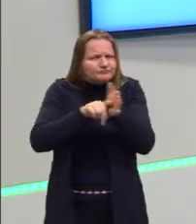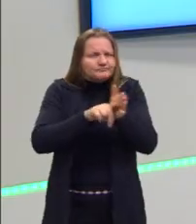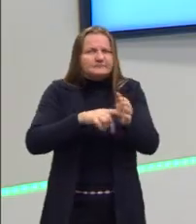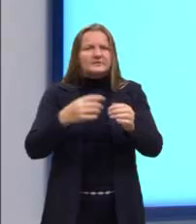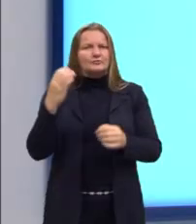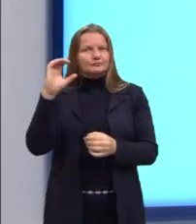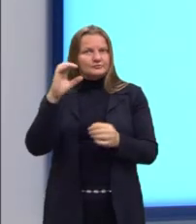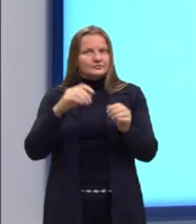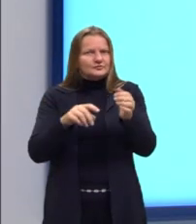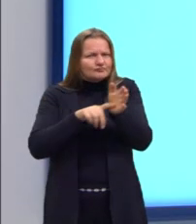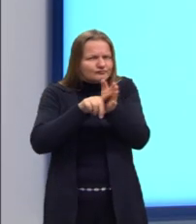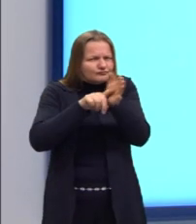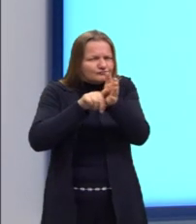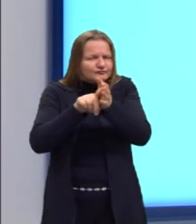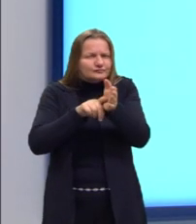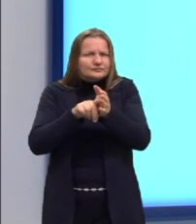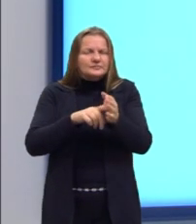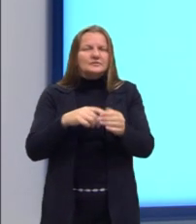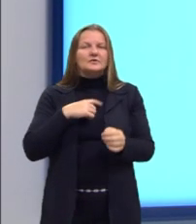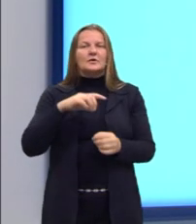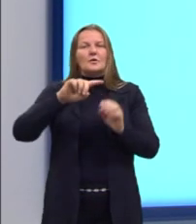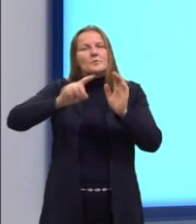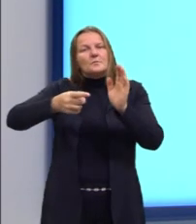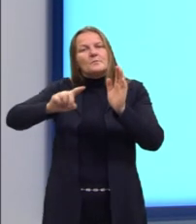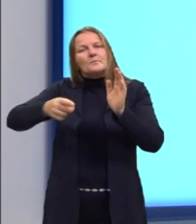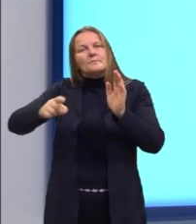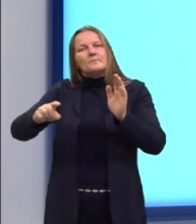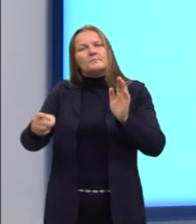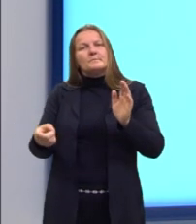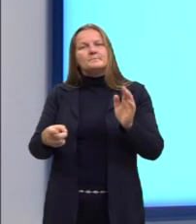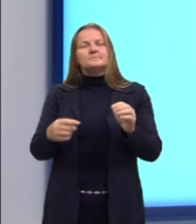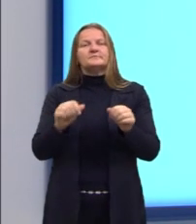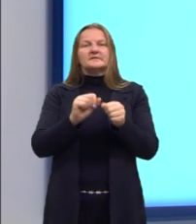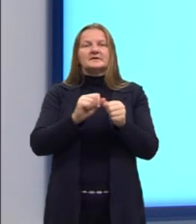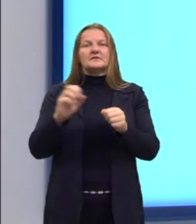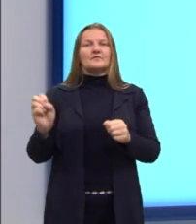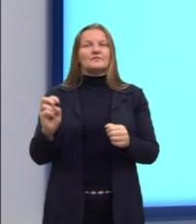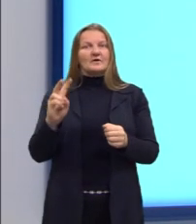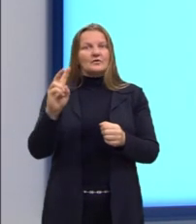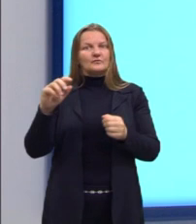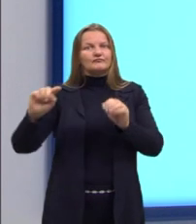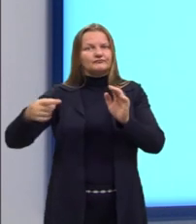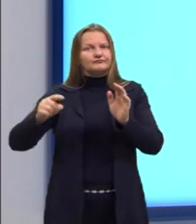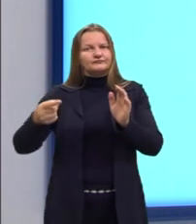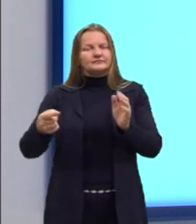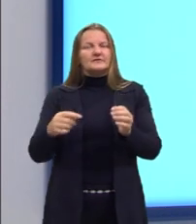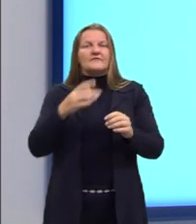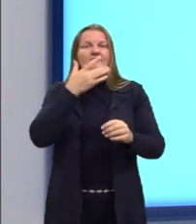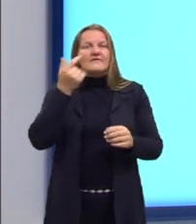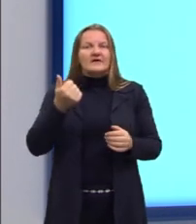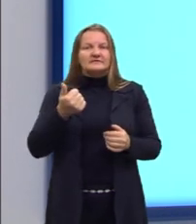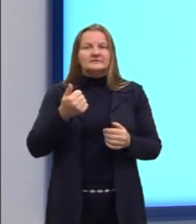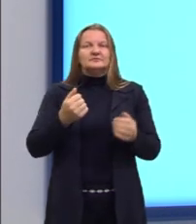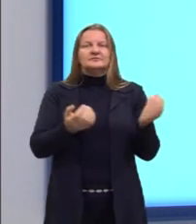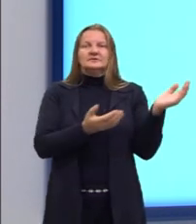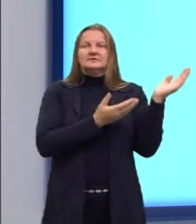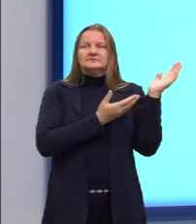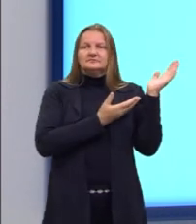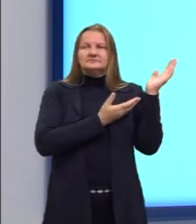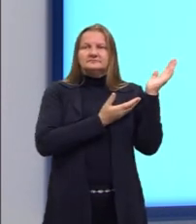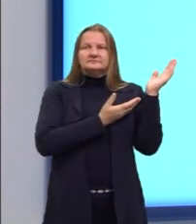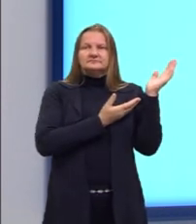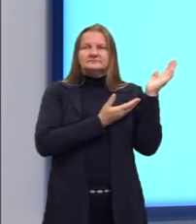elas são... Muitas casas decimais é utilizado quando traz esses valores. Então, para facilitar até a